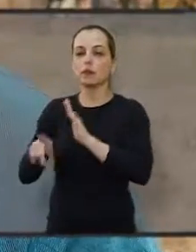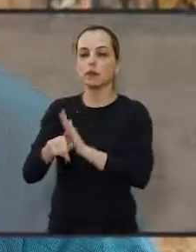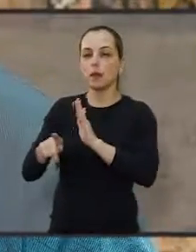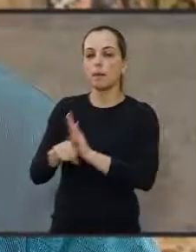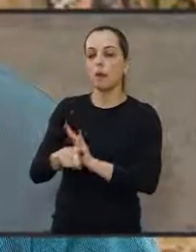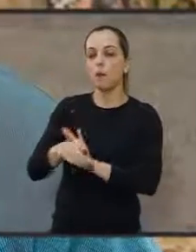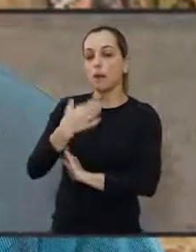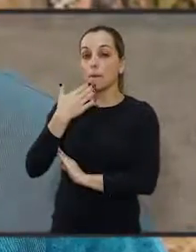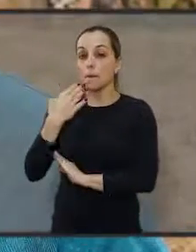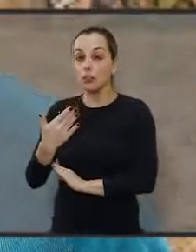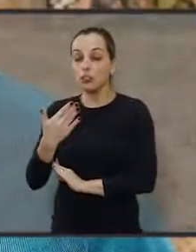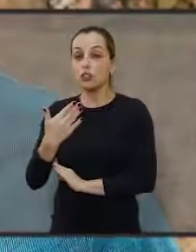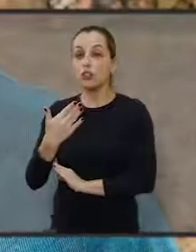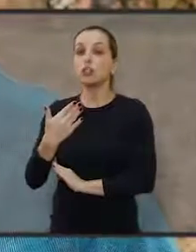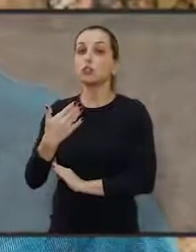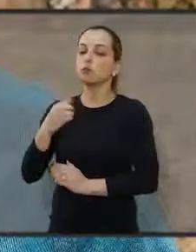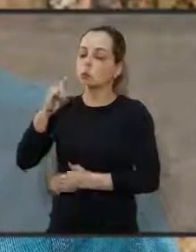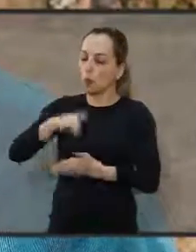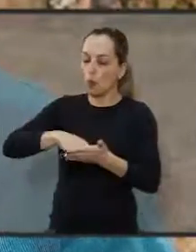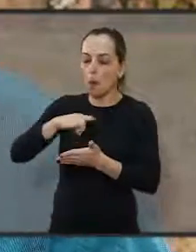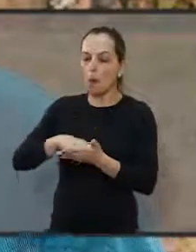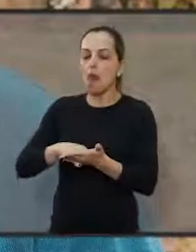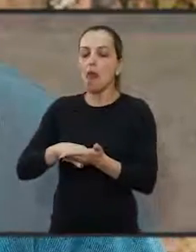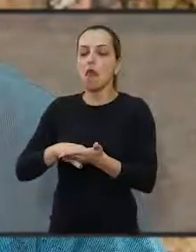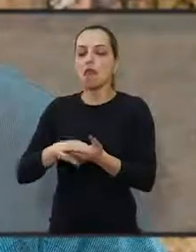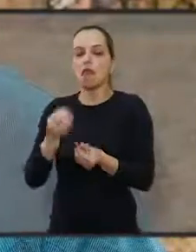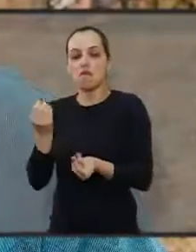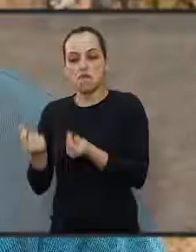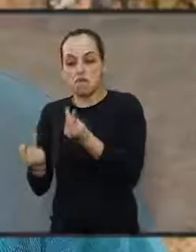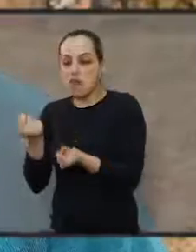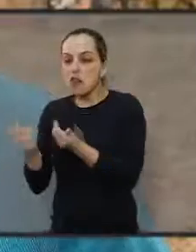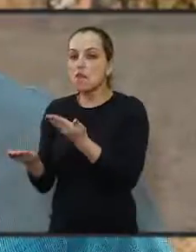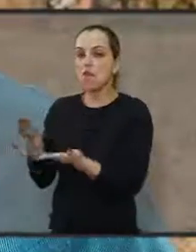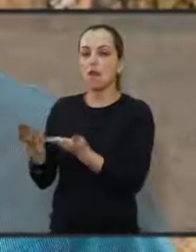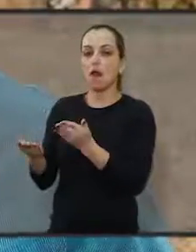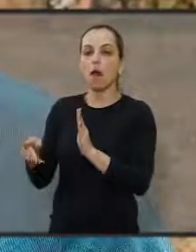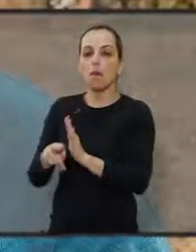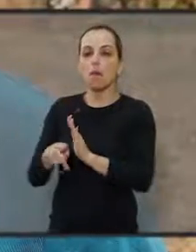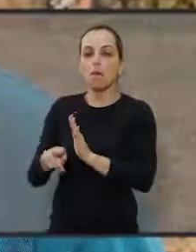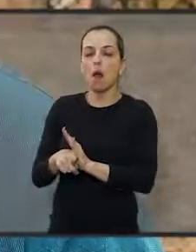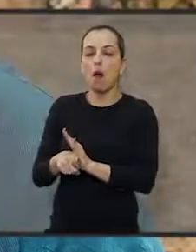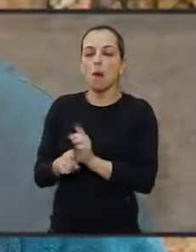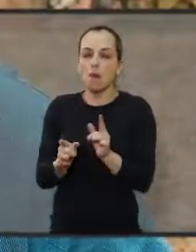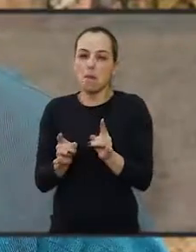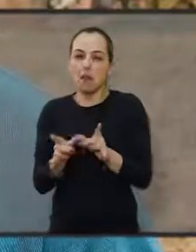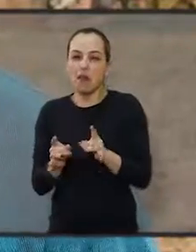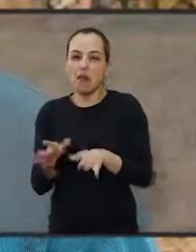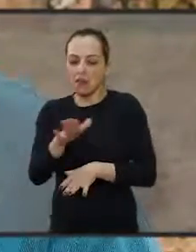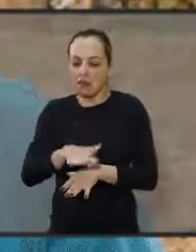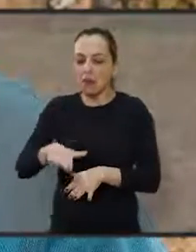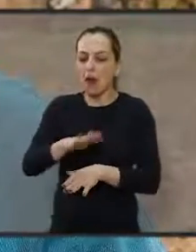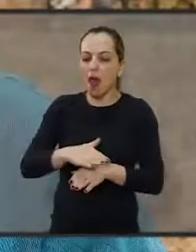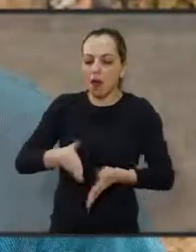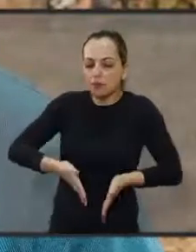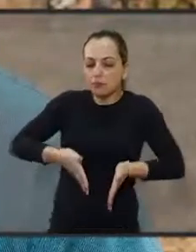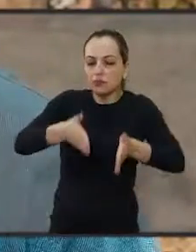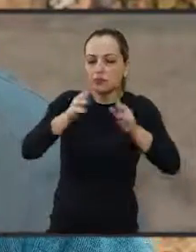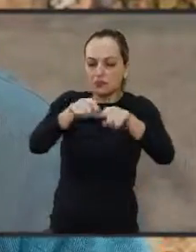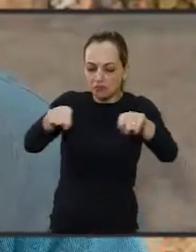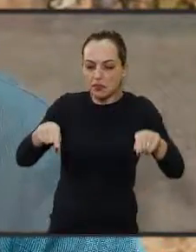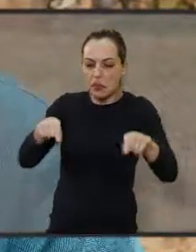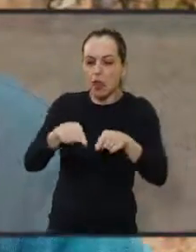Empresas que venham solicitar uma CND para participar de uma licitação, uma transação